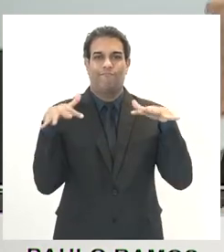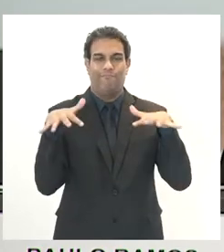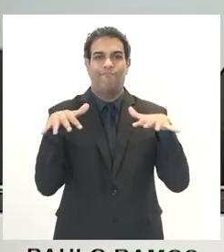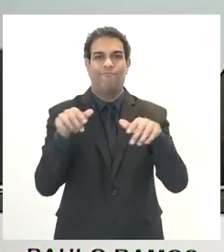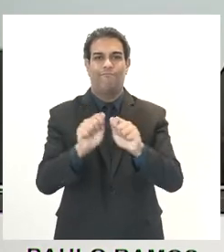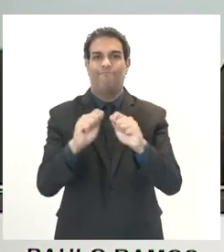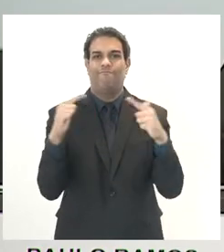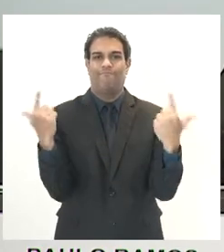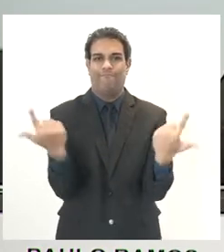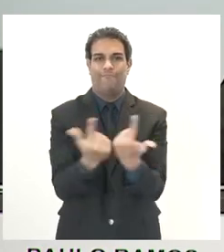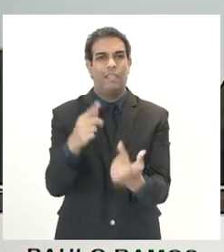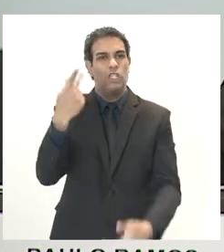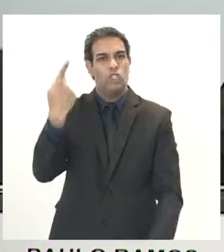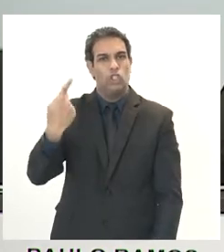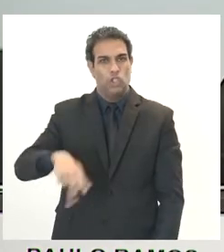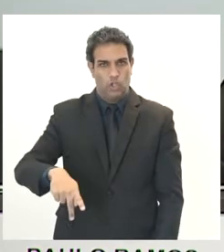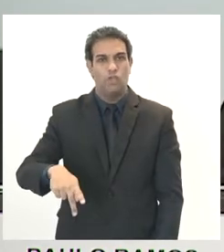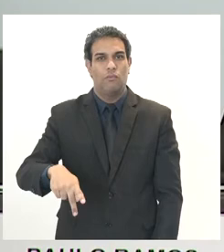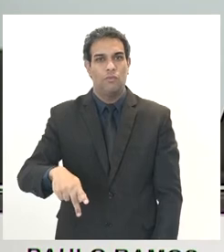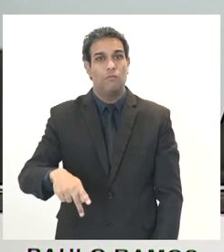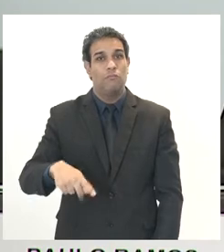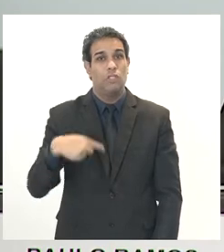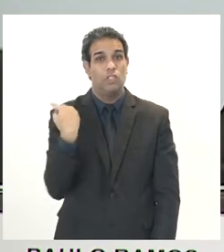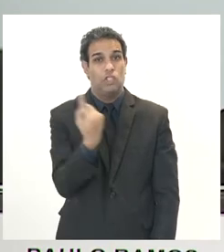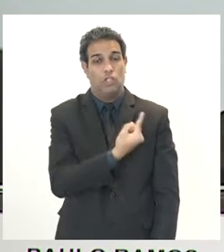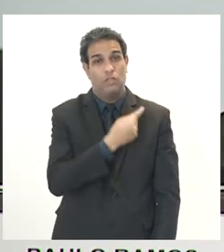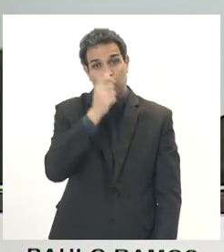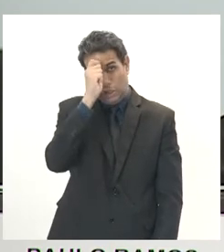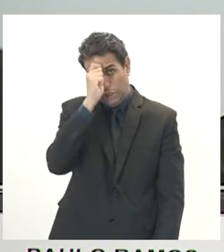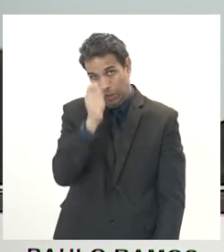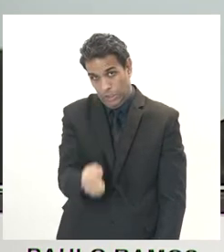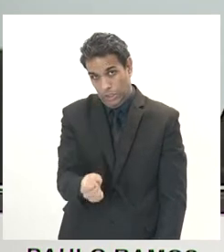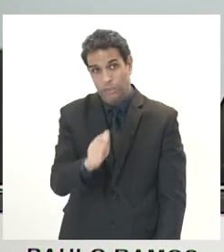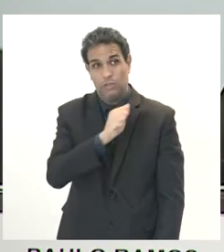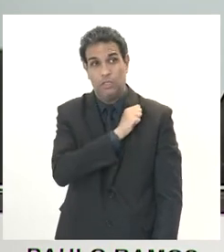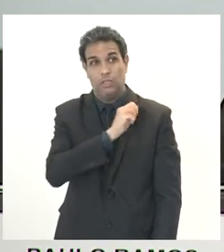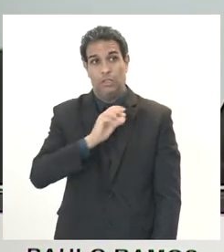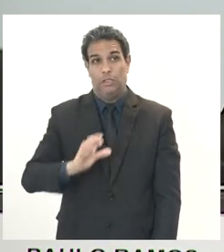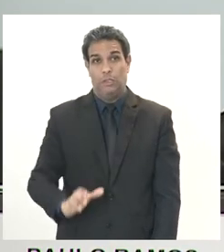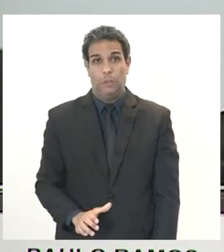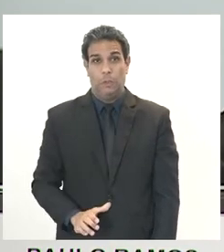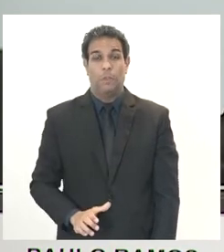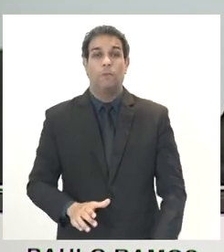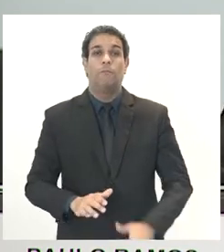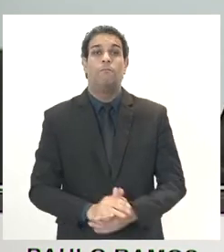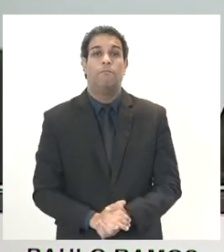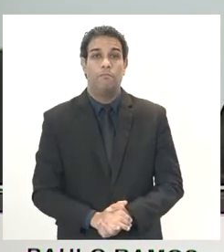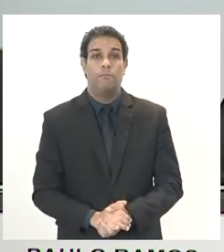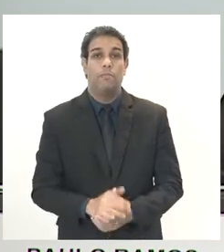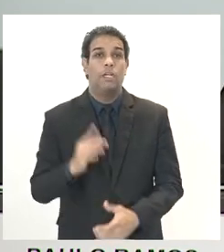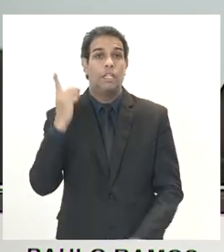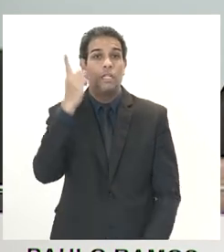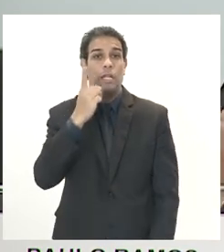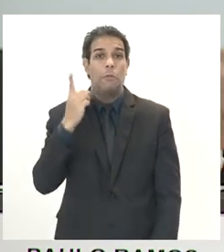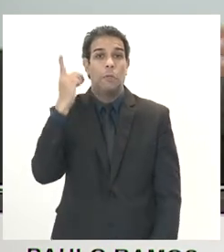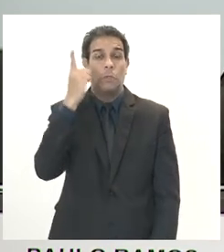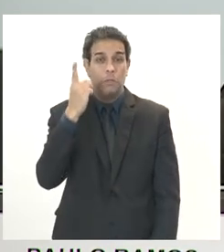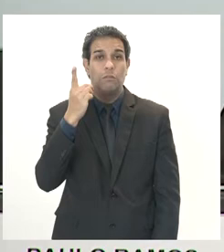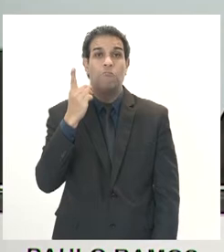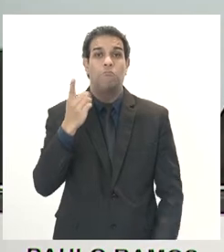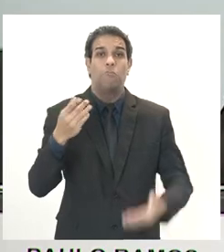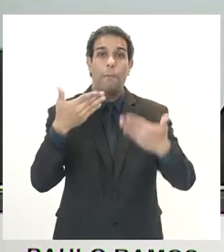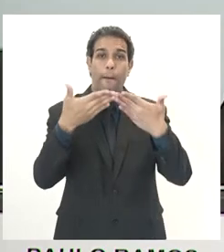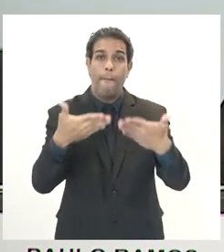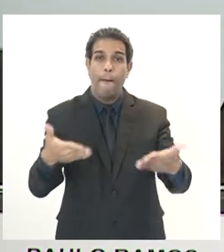Legislativa. Então, inicialmente, já agradecendo ao presidente da Assembleia Legislativa, deputado André Siciliano, que abriu as